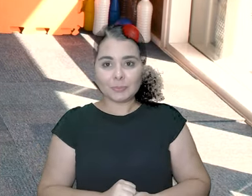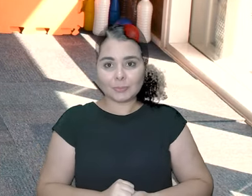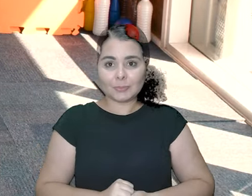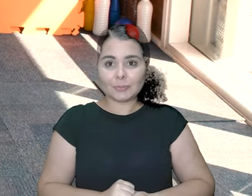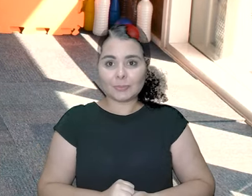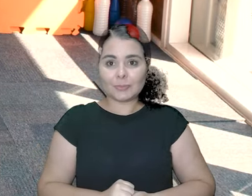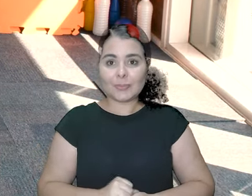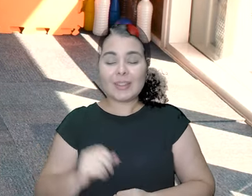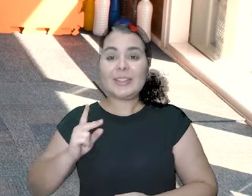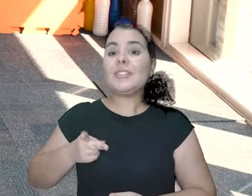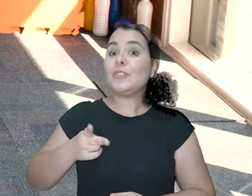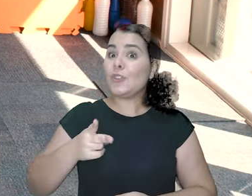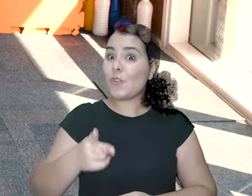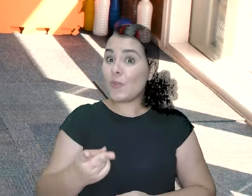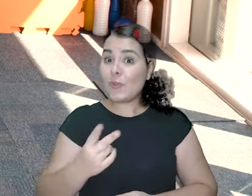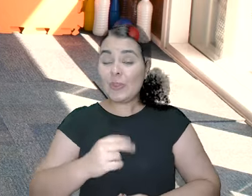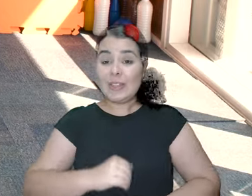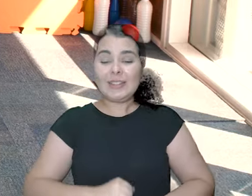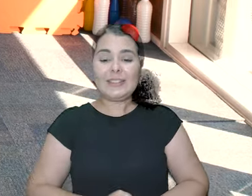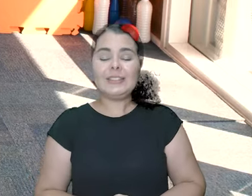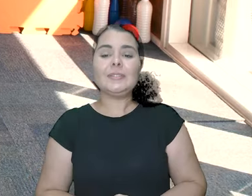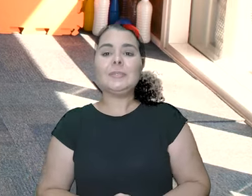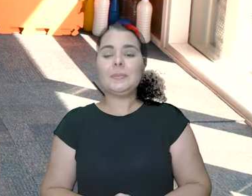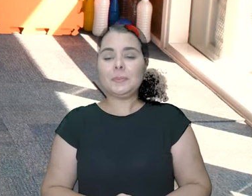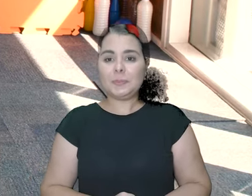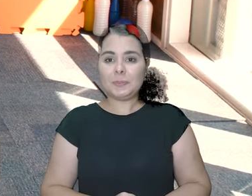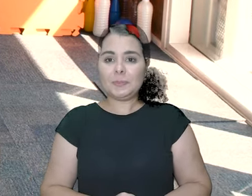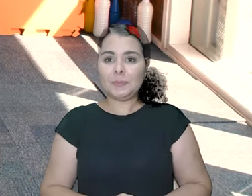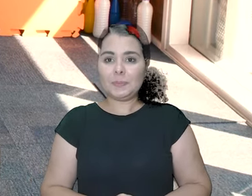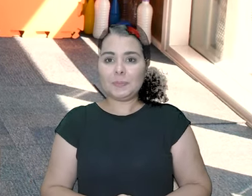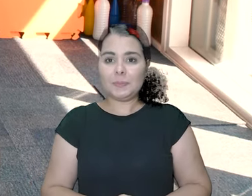Isso. Continua.